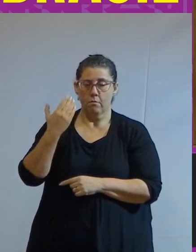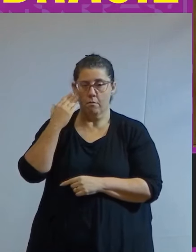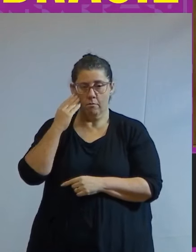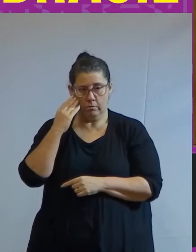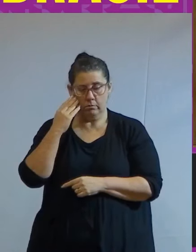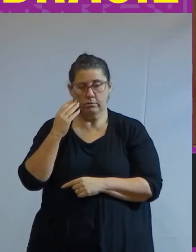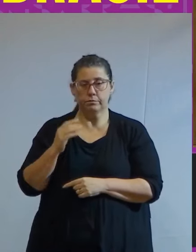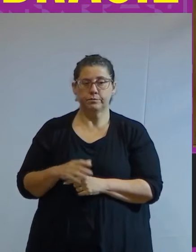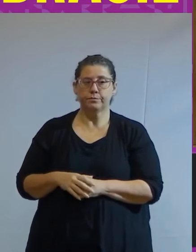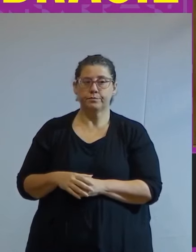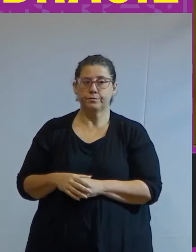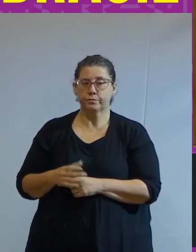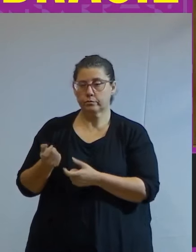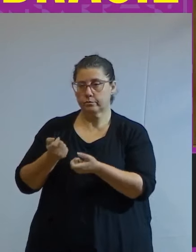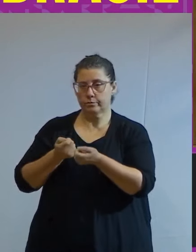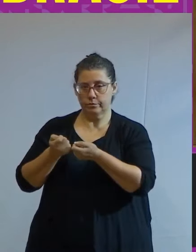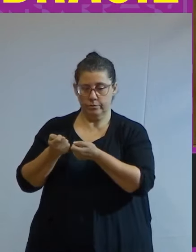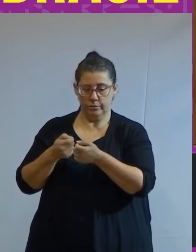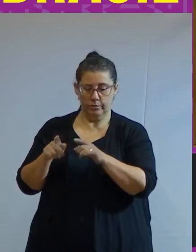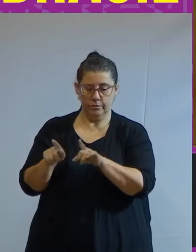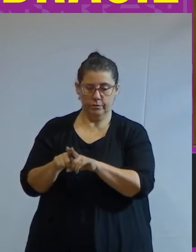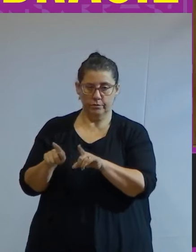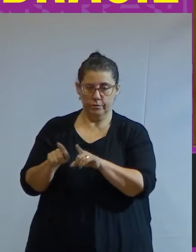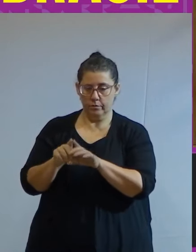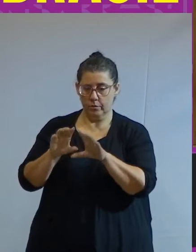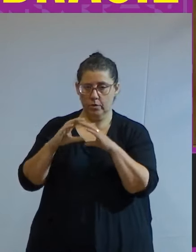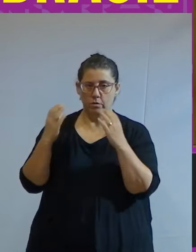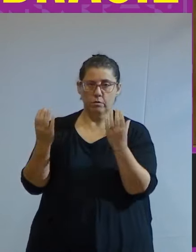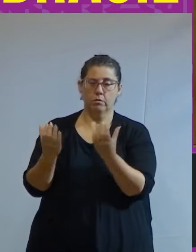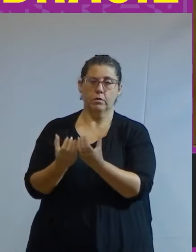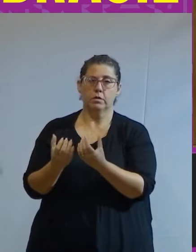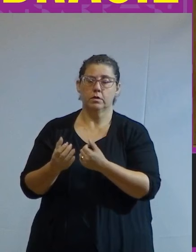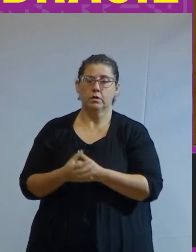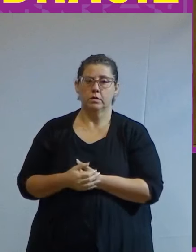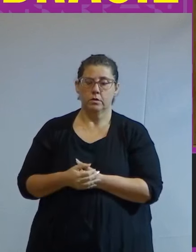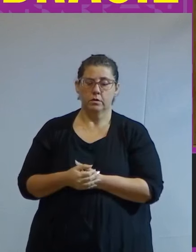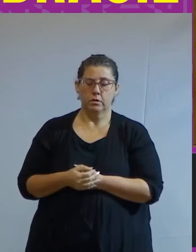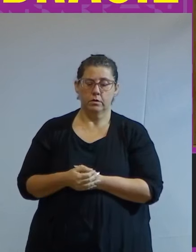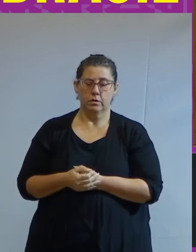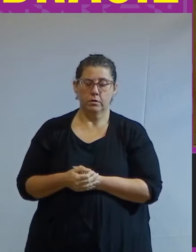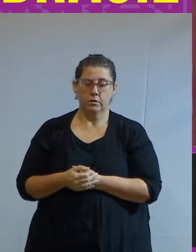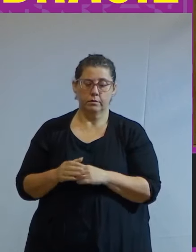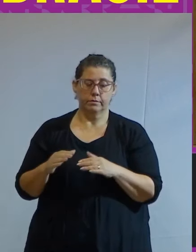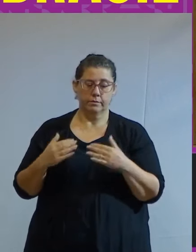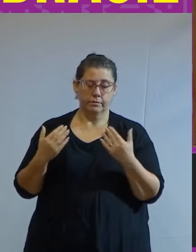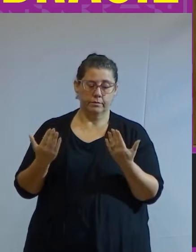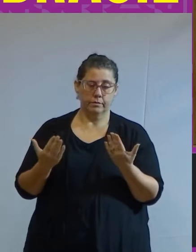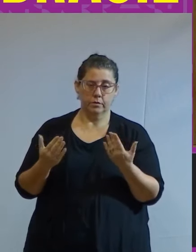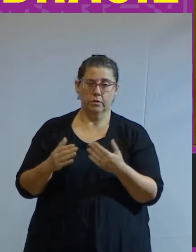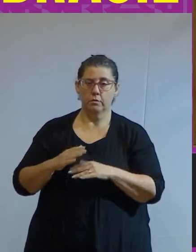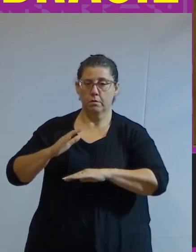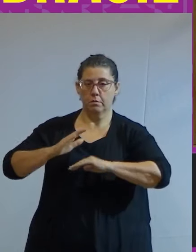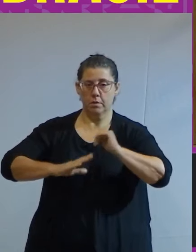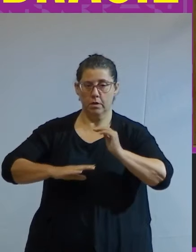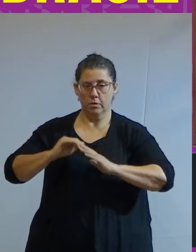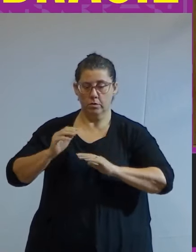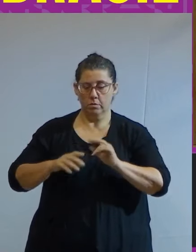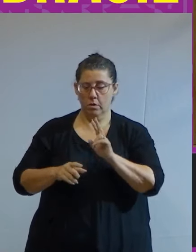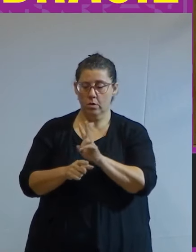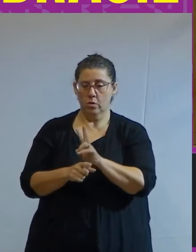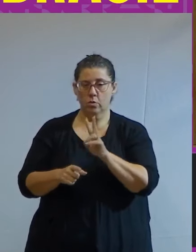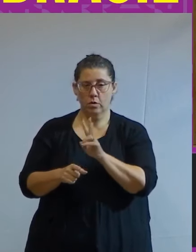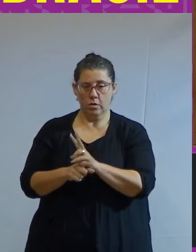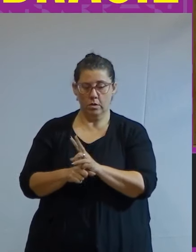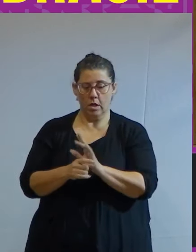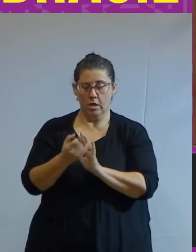universal concreto ilusório uma comunidade portanto para atuar como guardião da